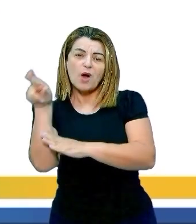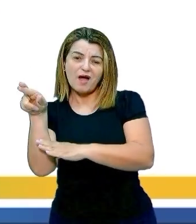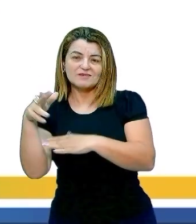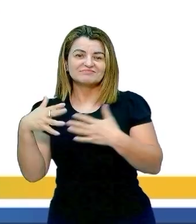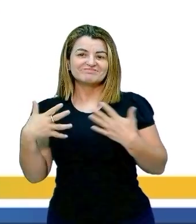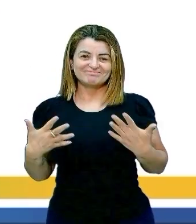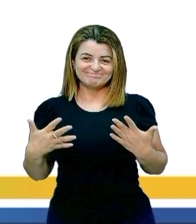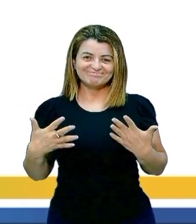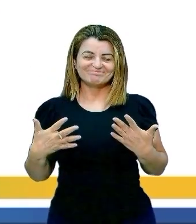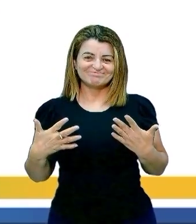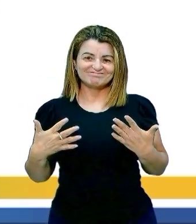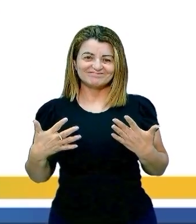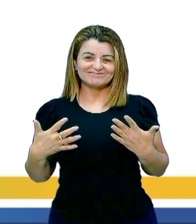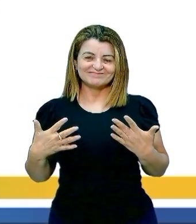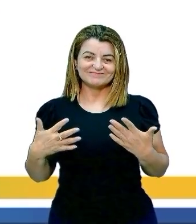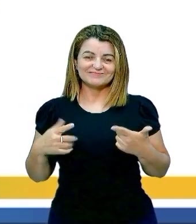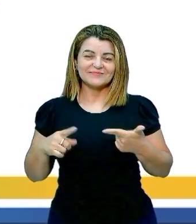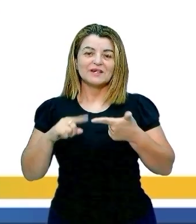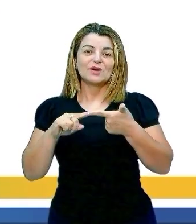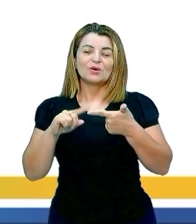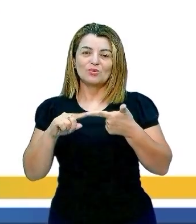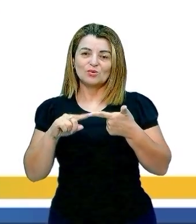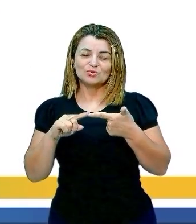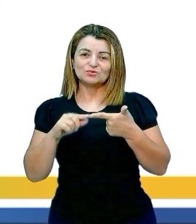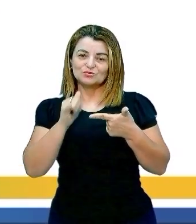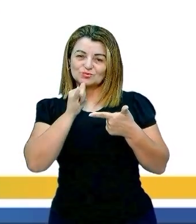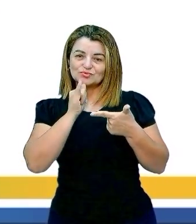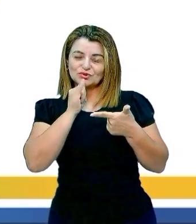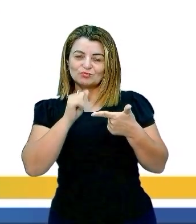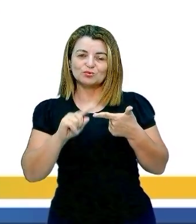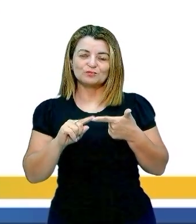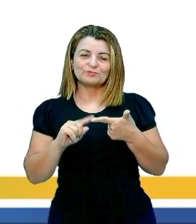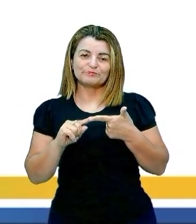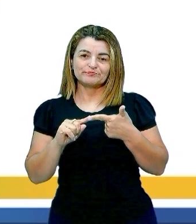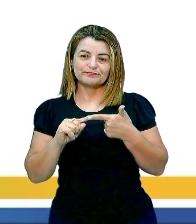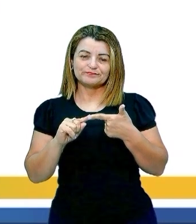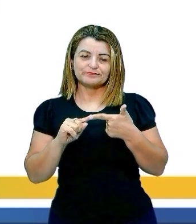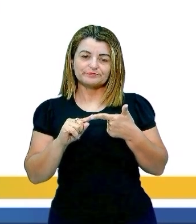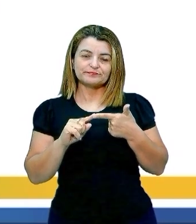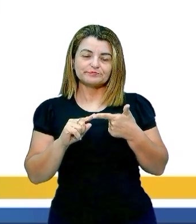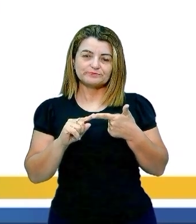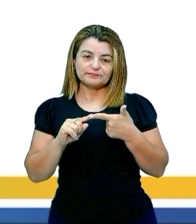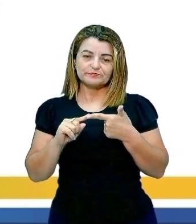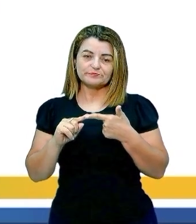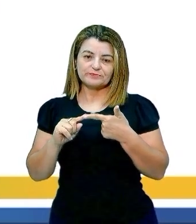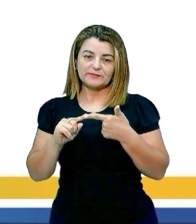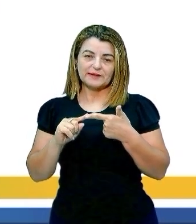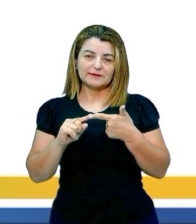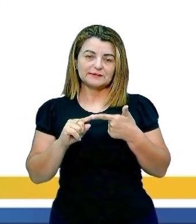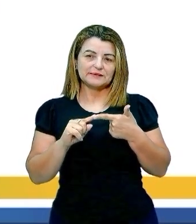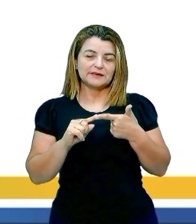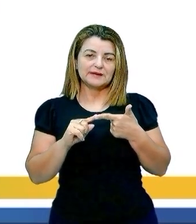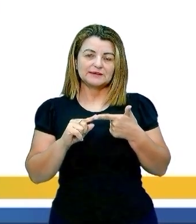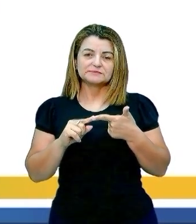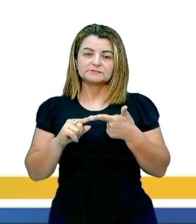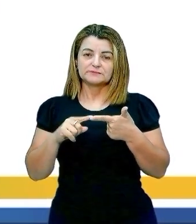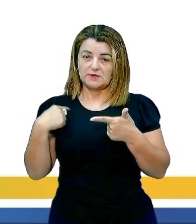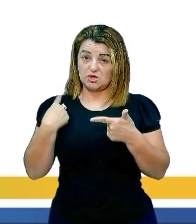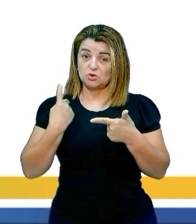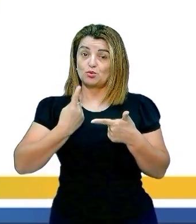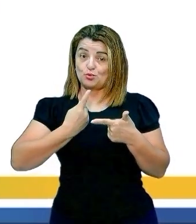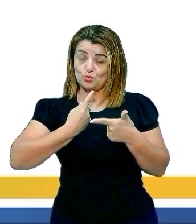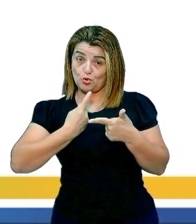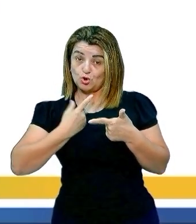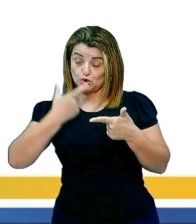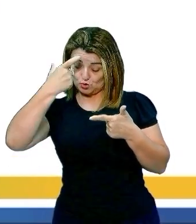casa, hein? Outro tipo de ato que nós